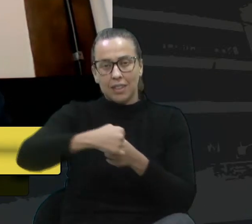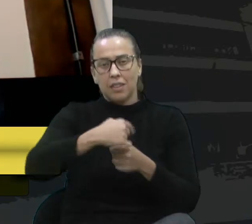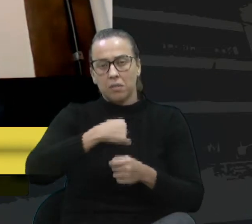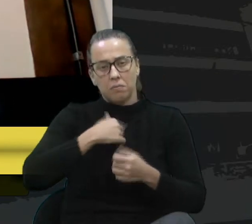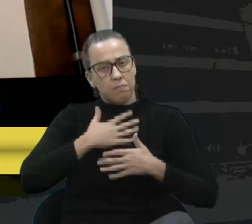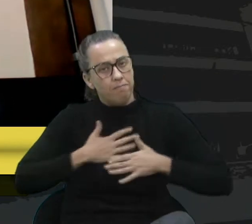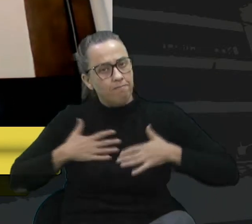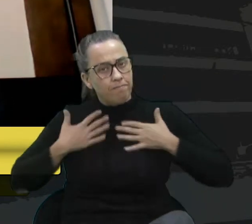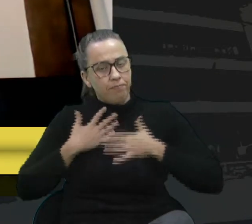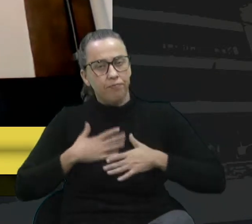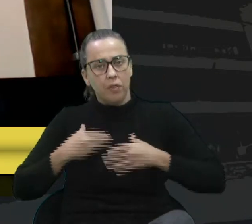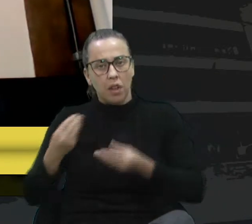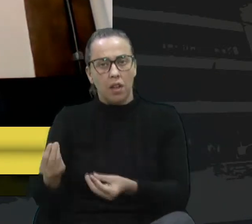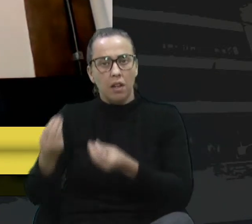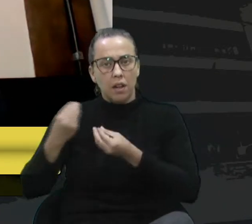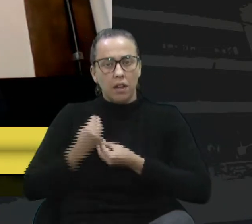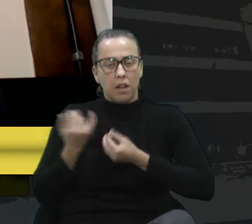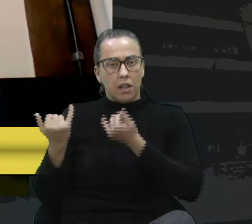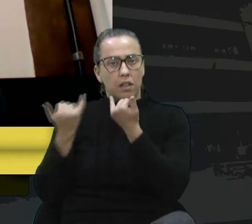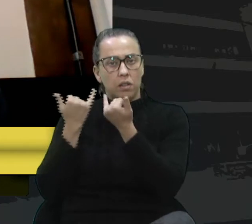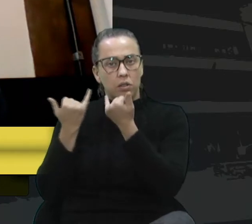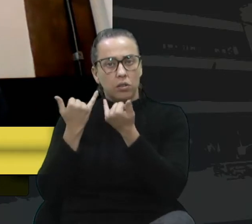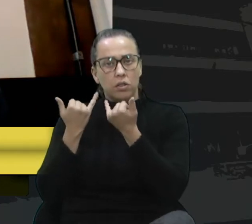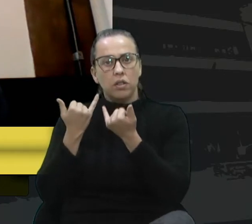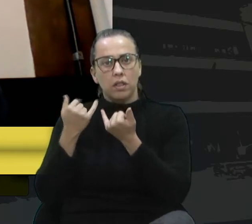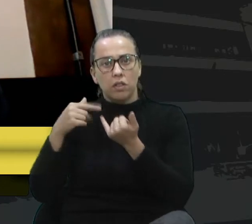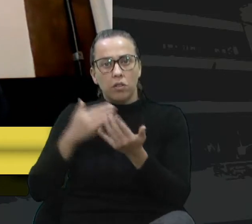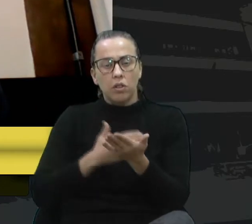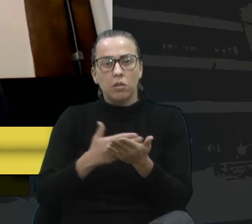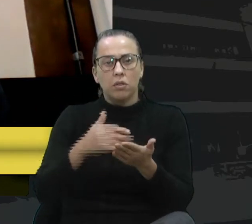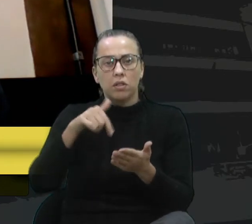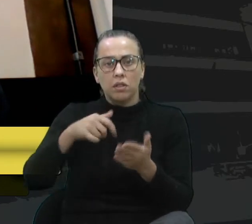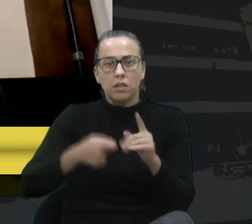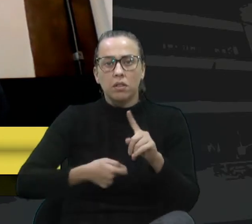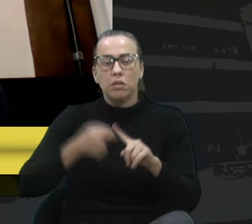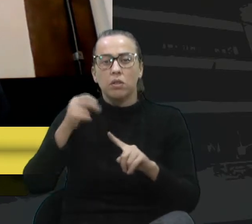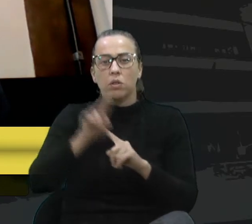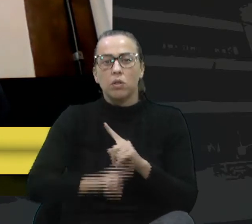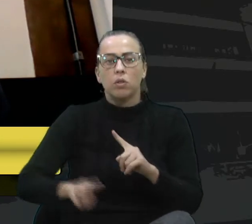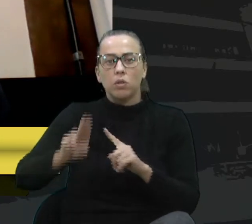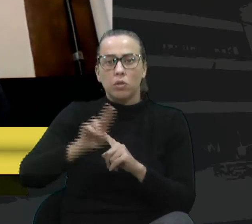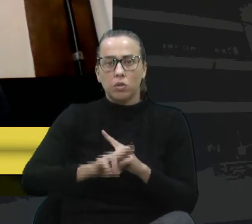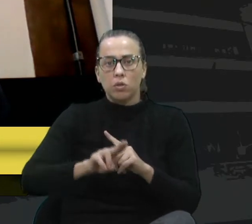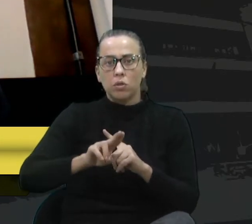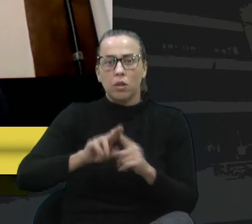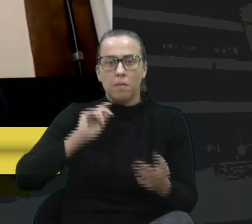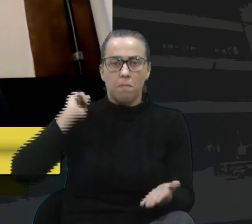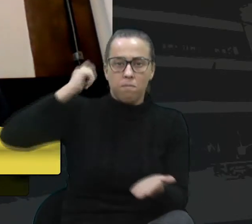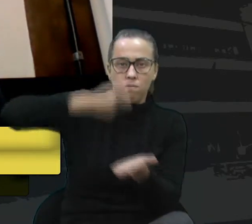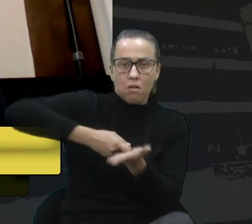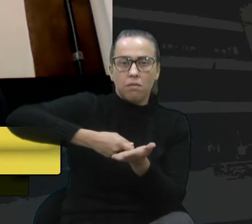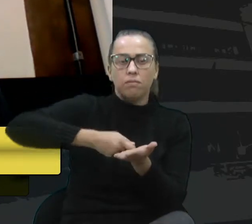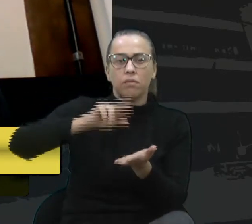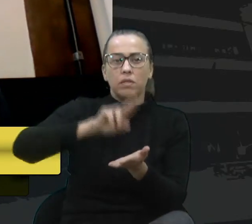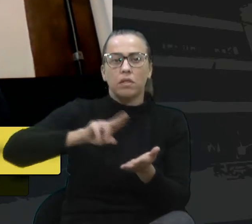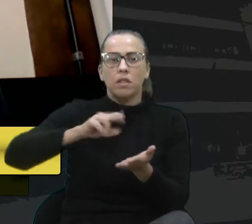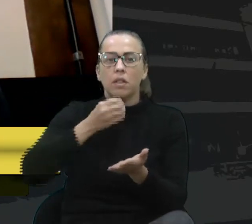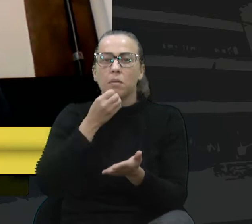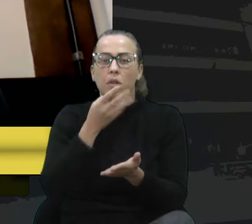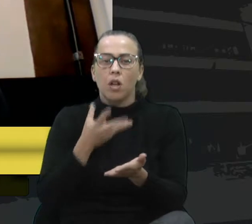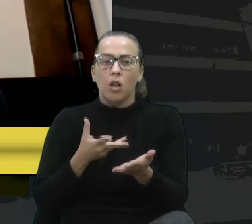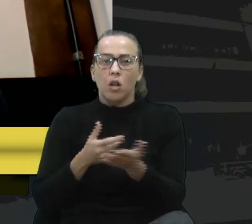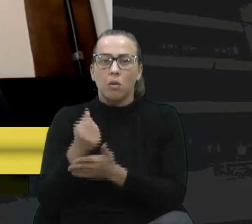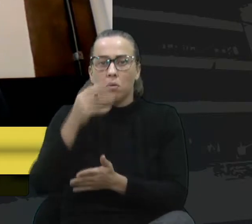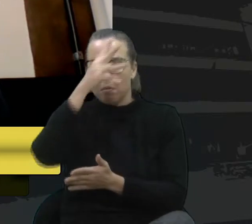satisfação que eu recebi a notícia que foi iniciada esse mês a utilização do pregão eletrônico para aquisição de bens materiais na